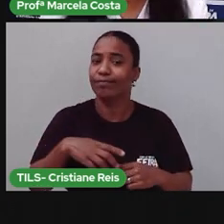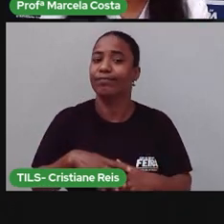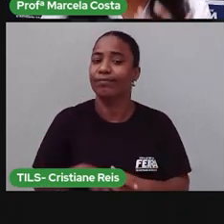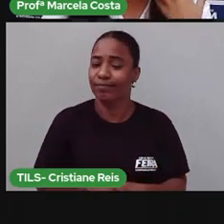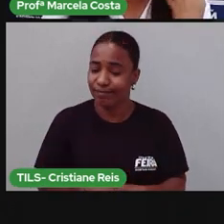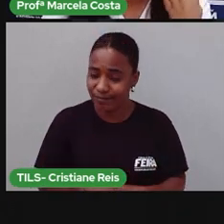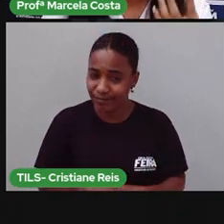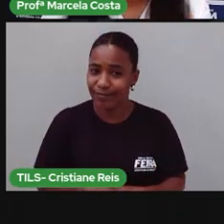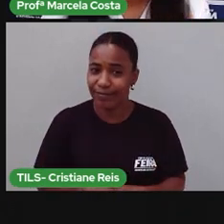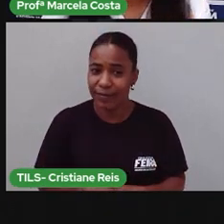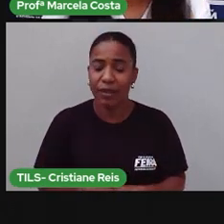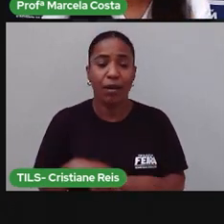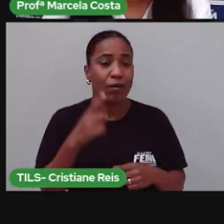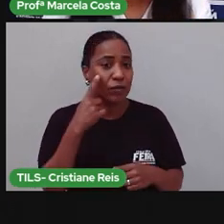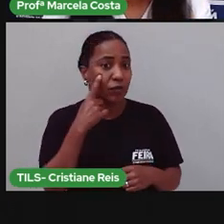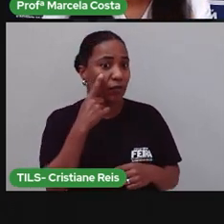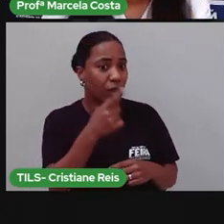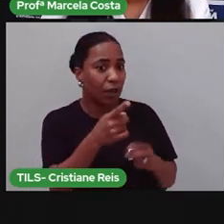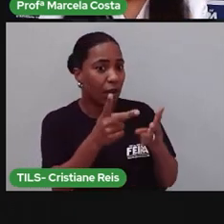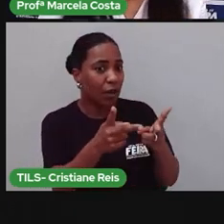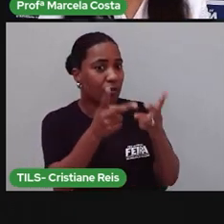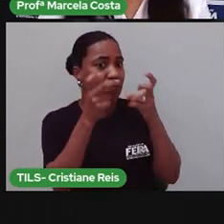pode se fazer naquele ambiente.